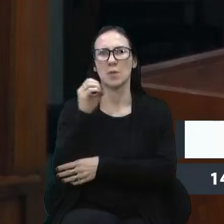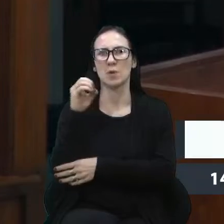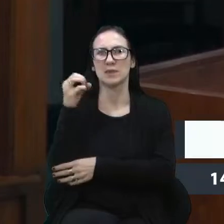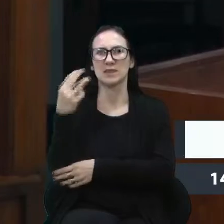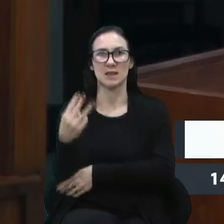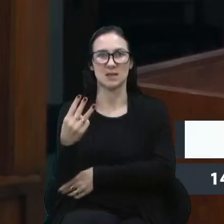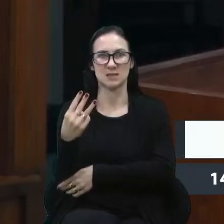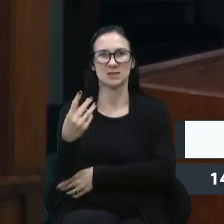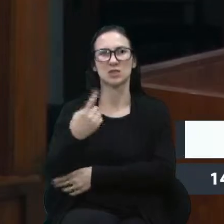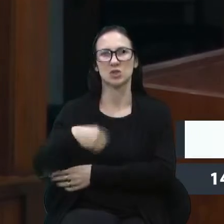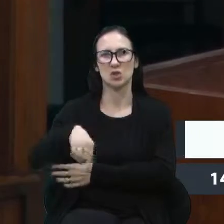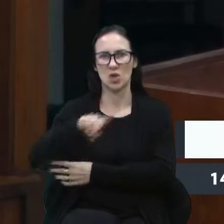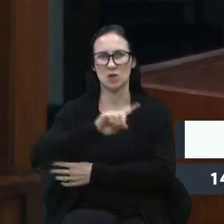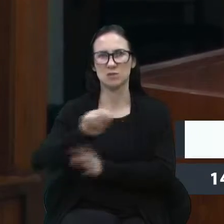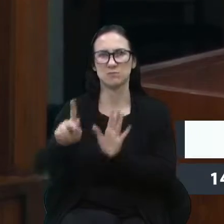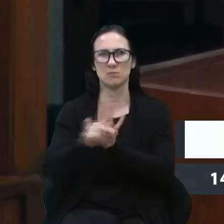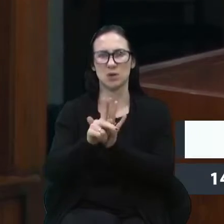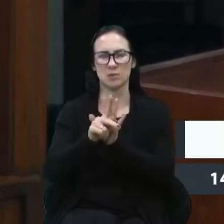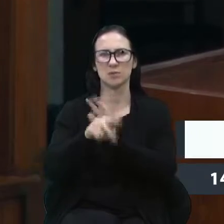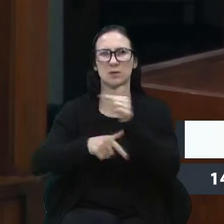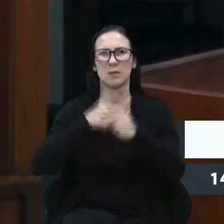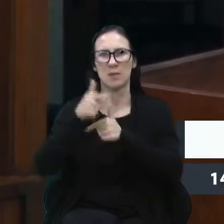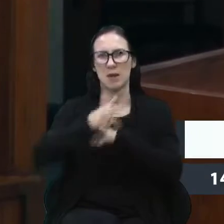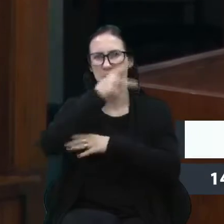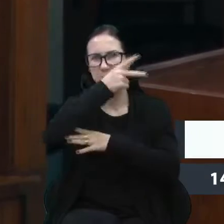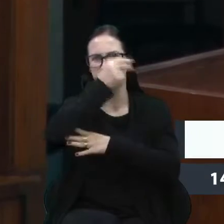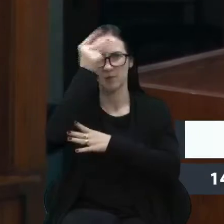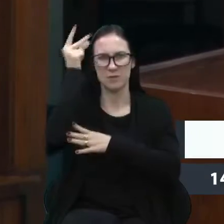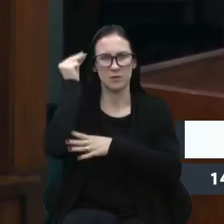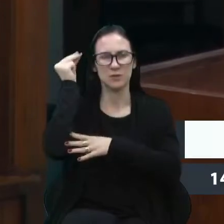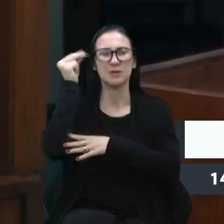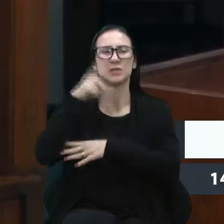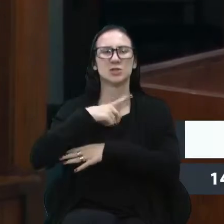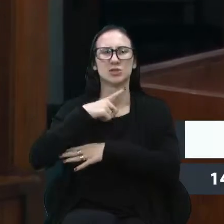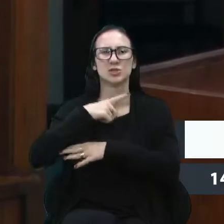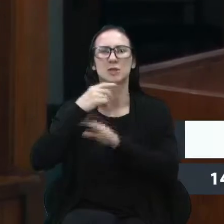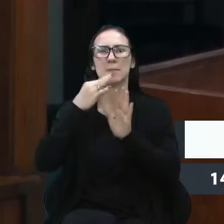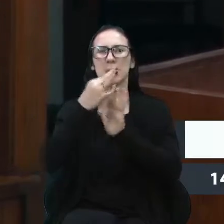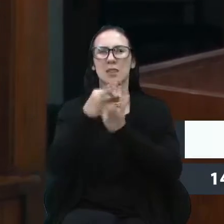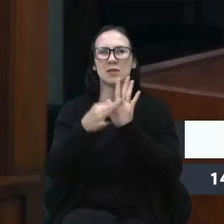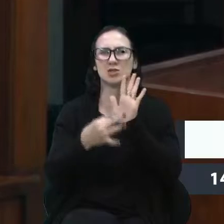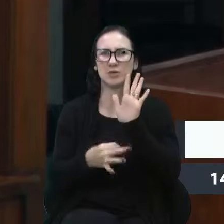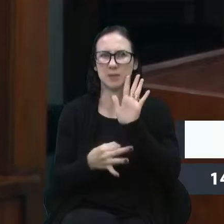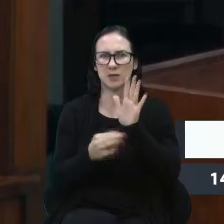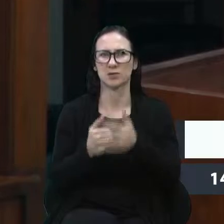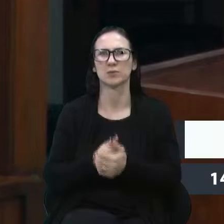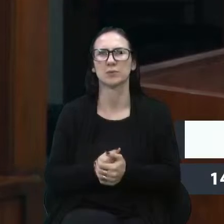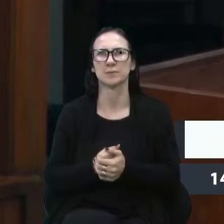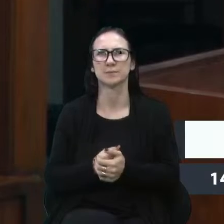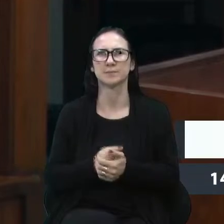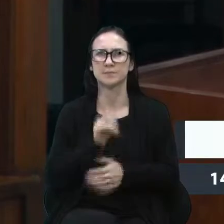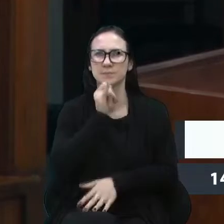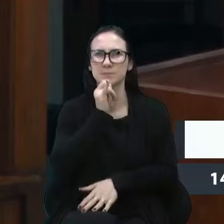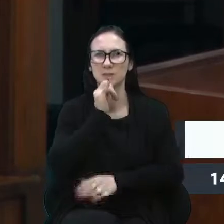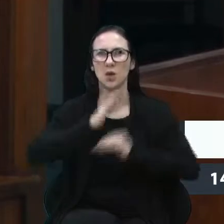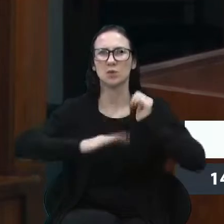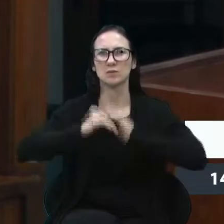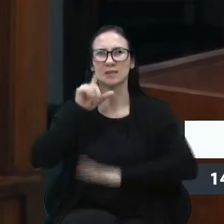administração, nós já tínhamos todo um planejamento, por exemplo, da construção de Peço a palavra,